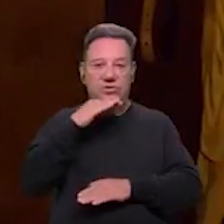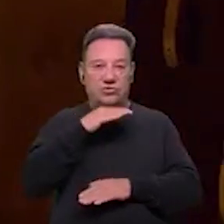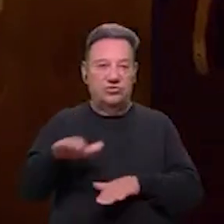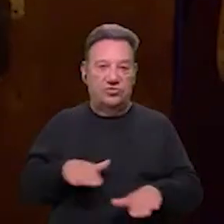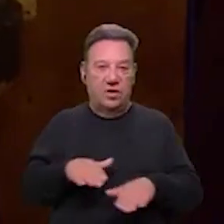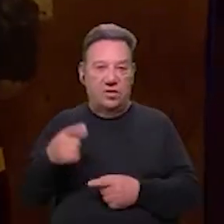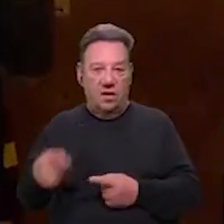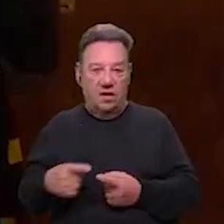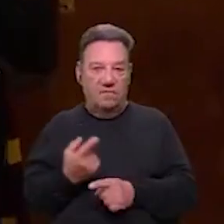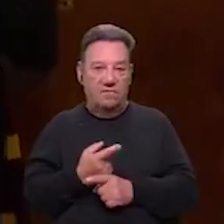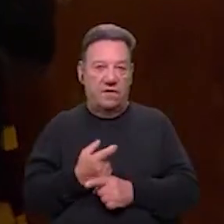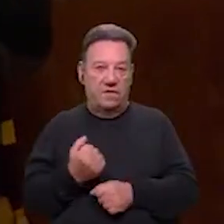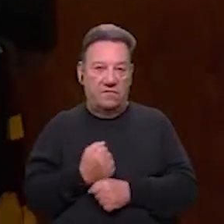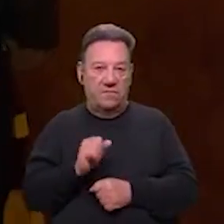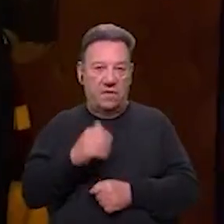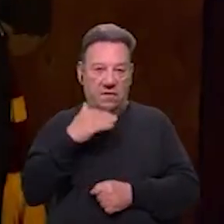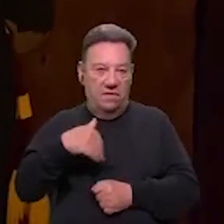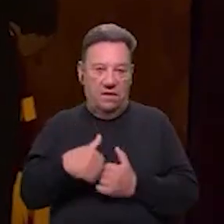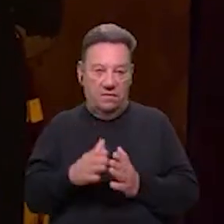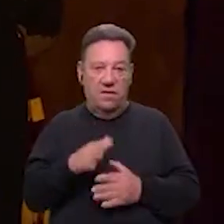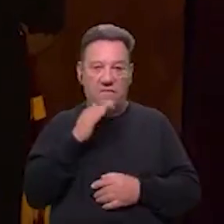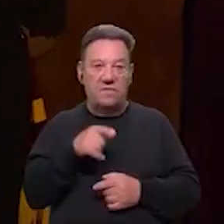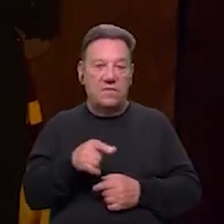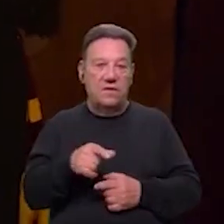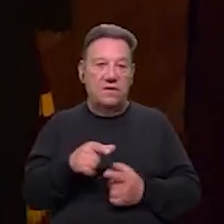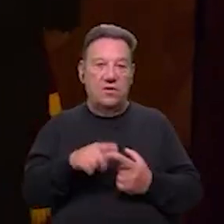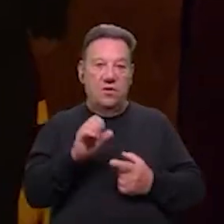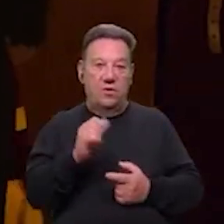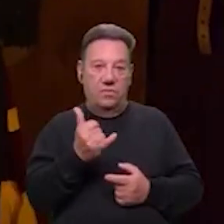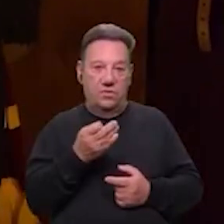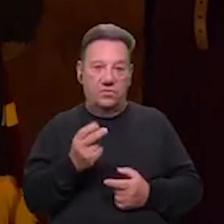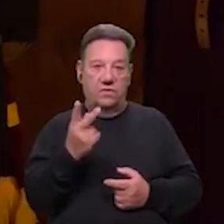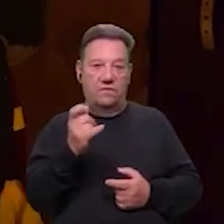para todas as idades, para as famílias aqui no Óbidos Vila Natal.